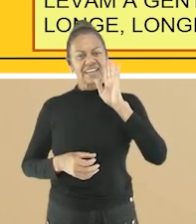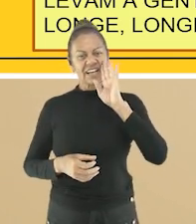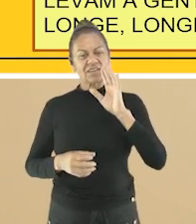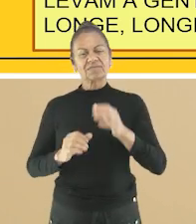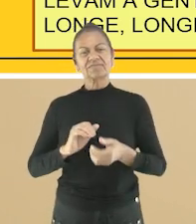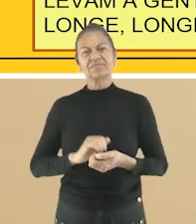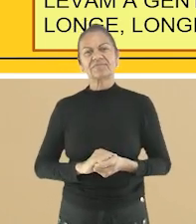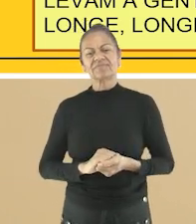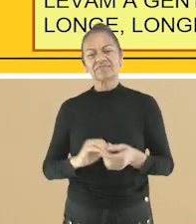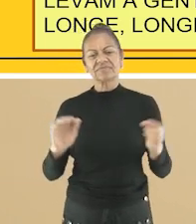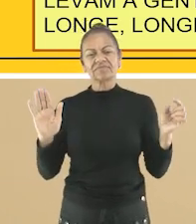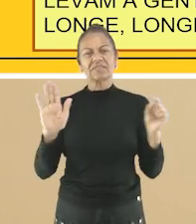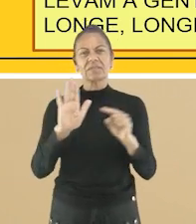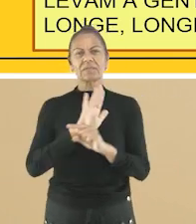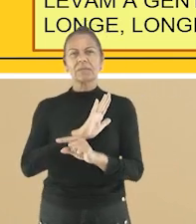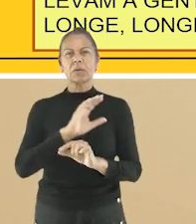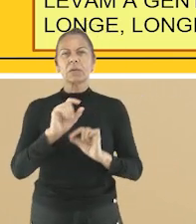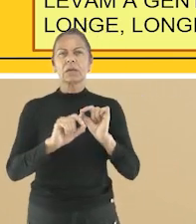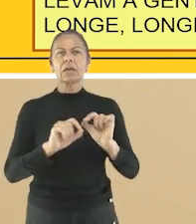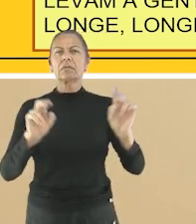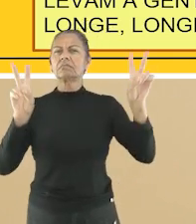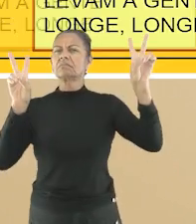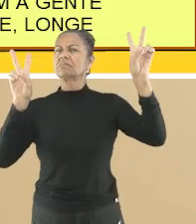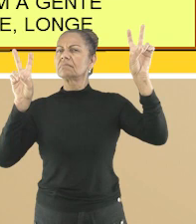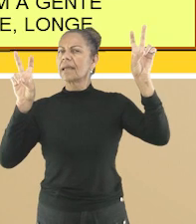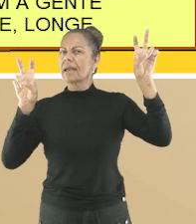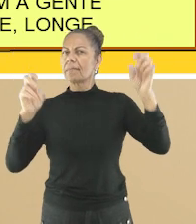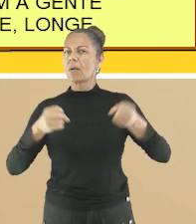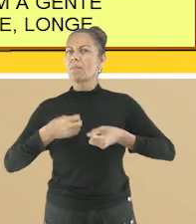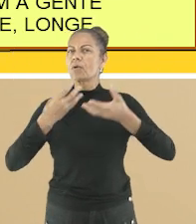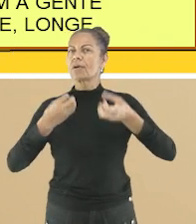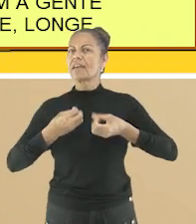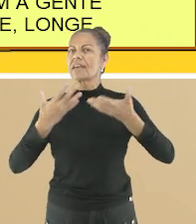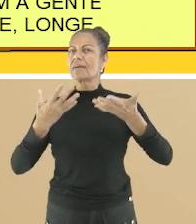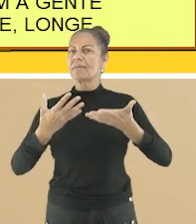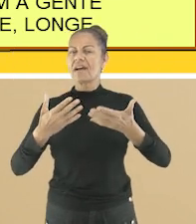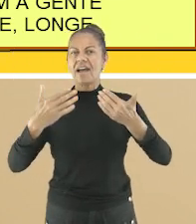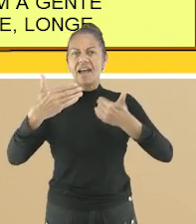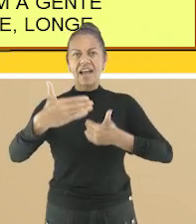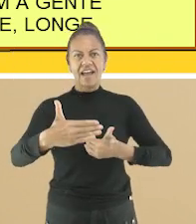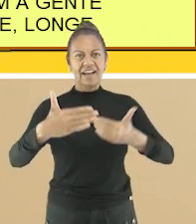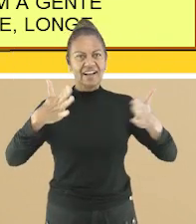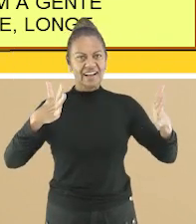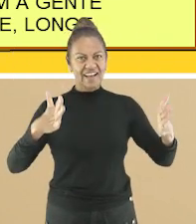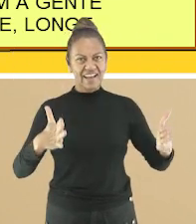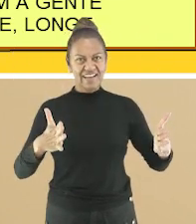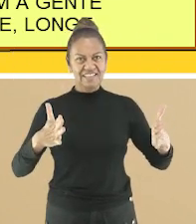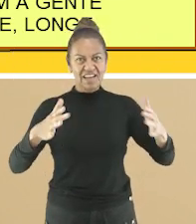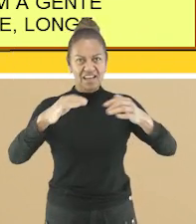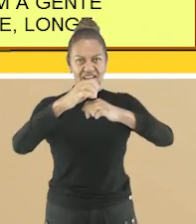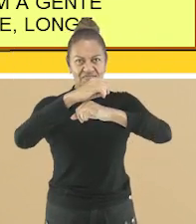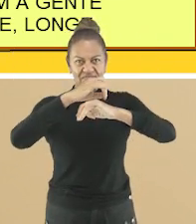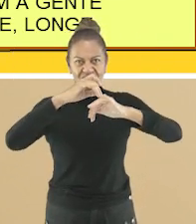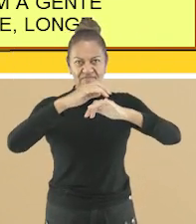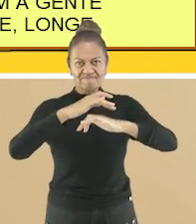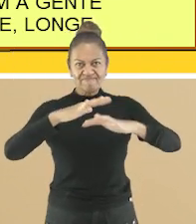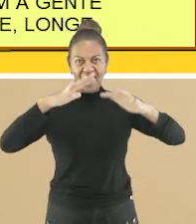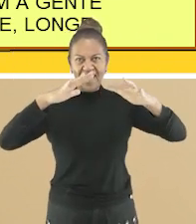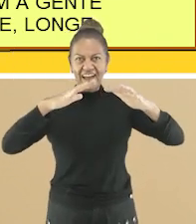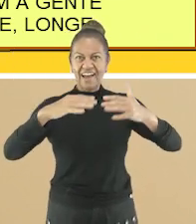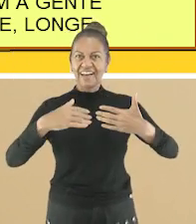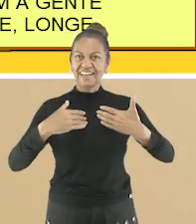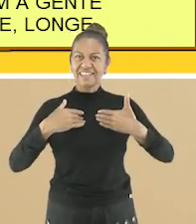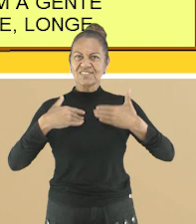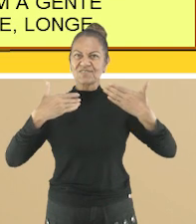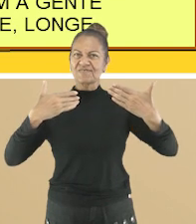mesmo? Vamos fazer as atividades sobre ele? Questão número 1 Qual é o tema do poema? A